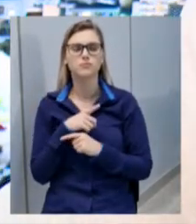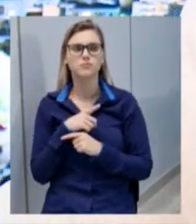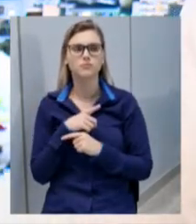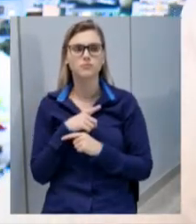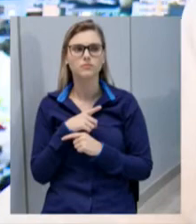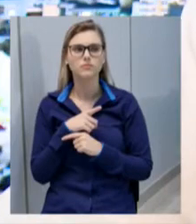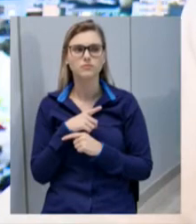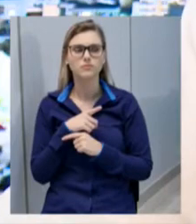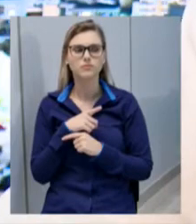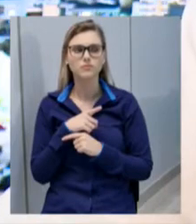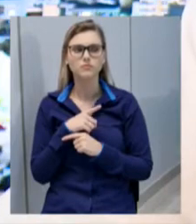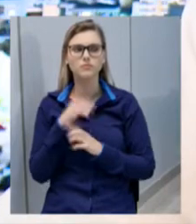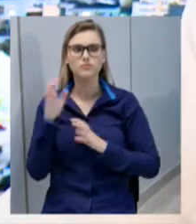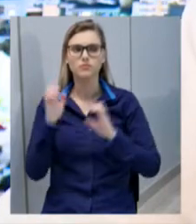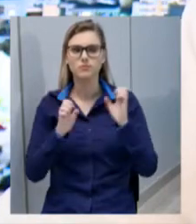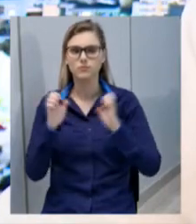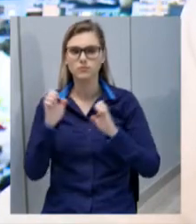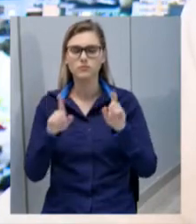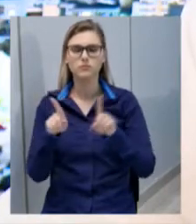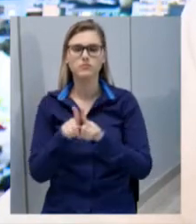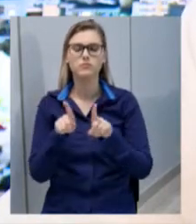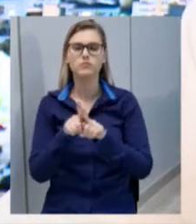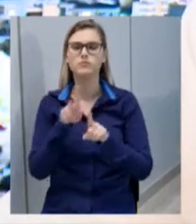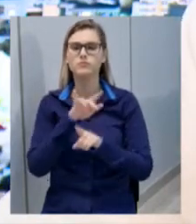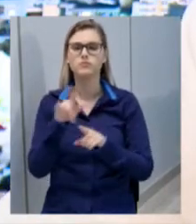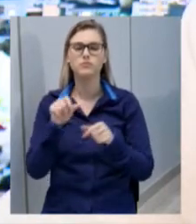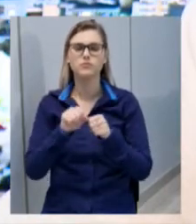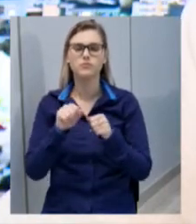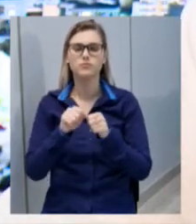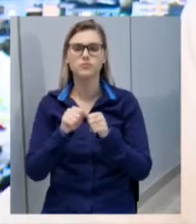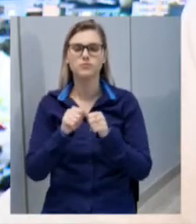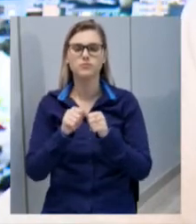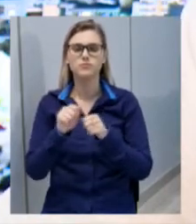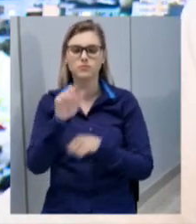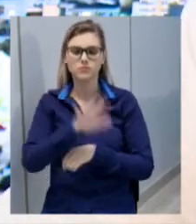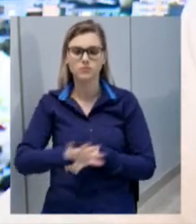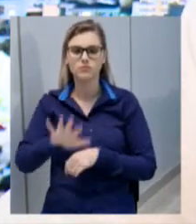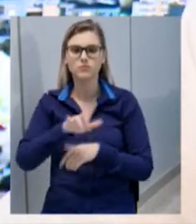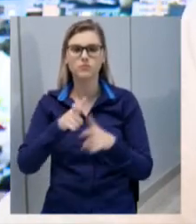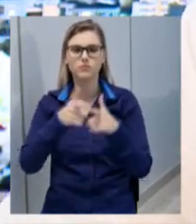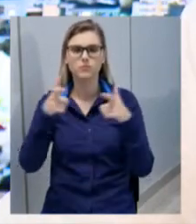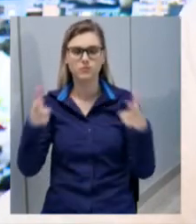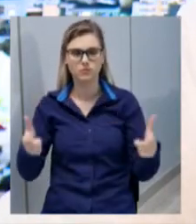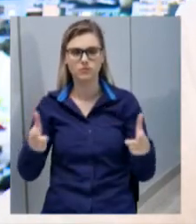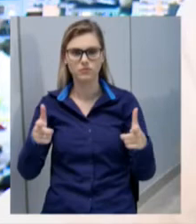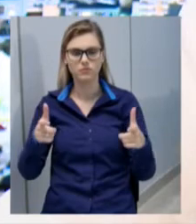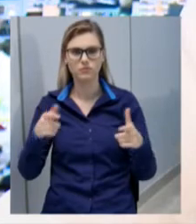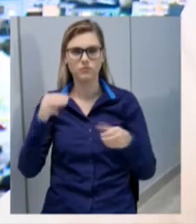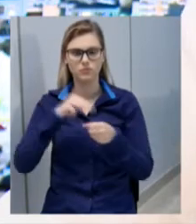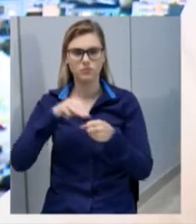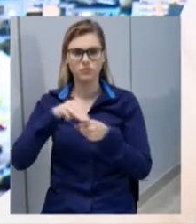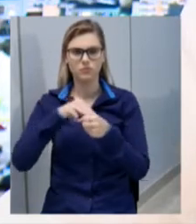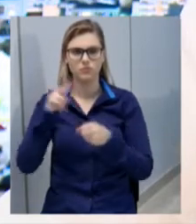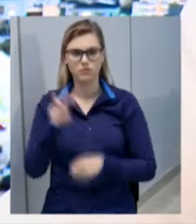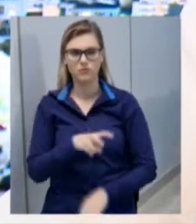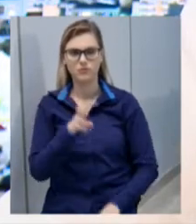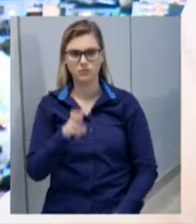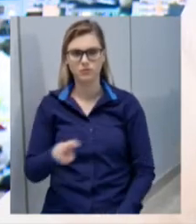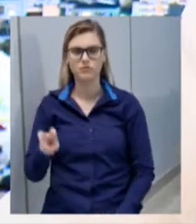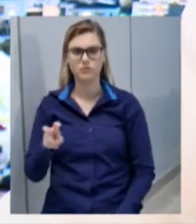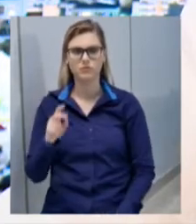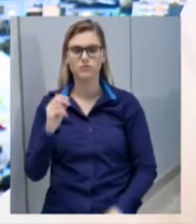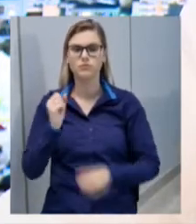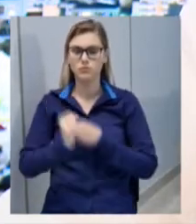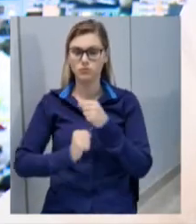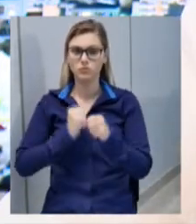empreendedores também farão uma grande área industrial no município de Xancherê. Então, com certeza nos próximos